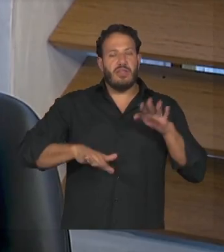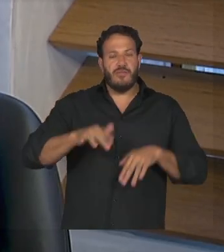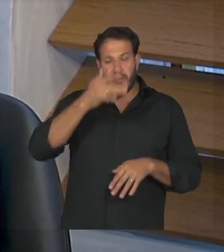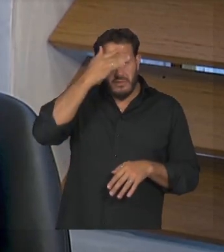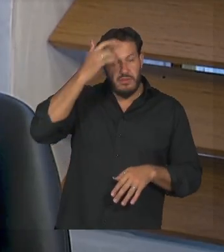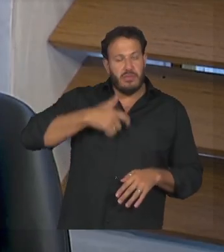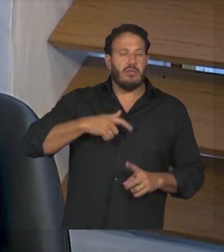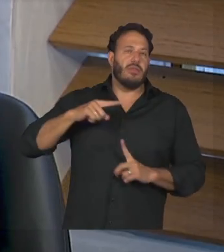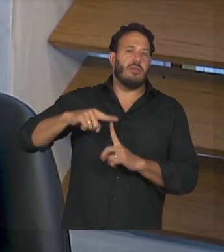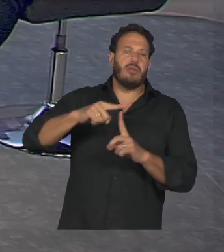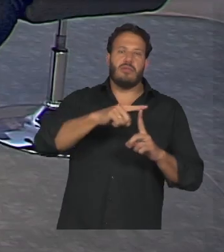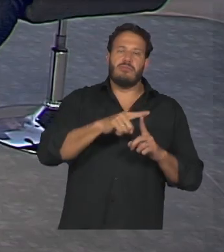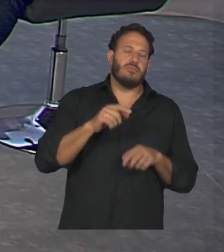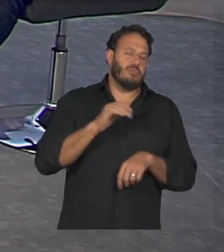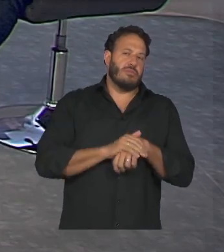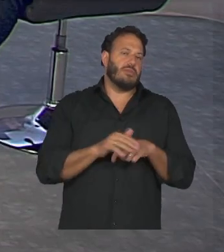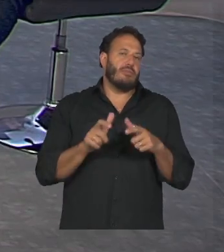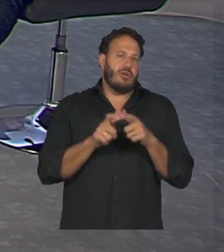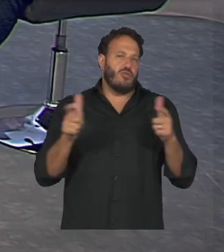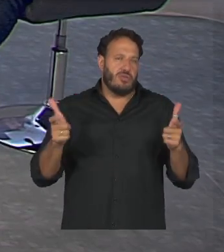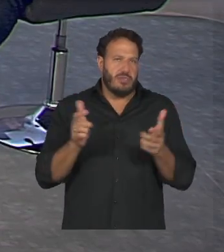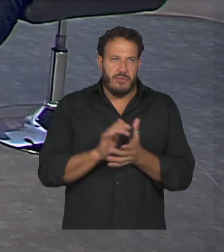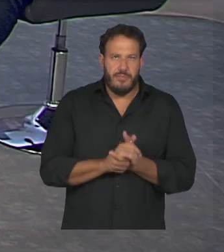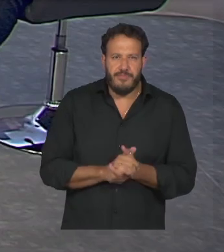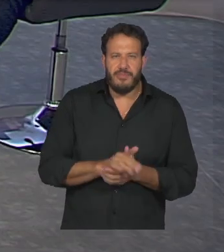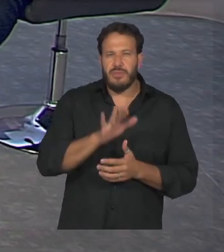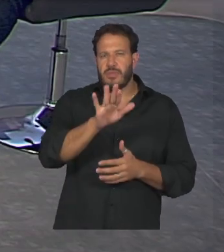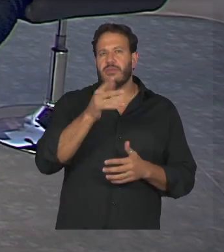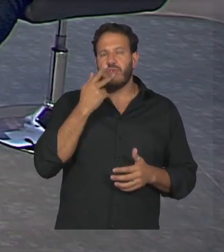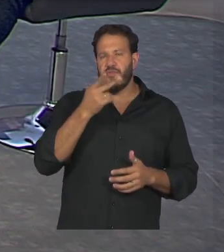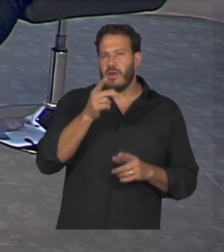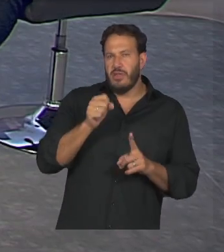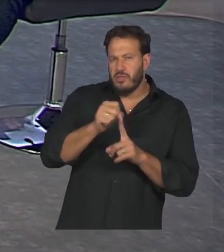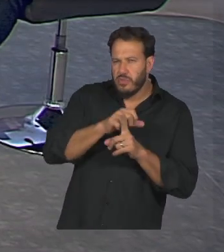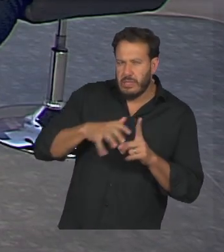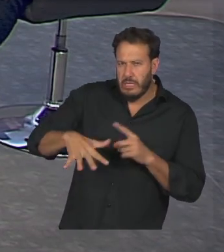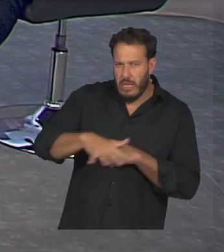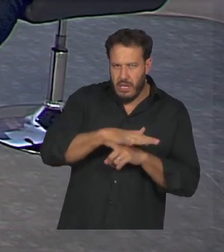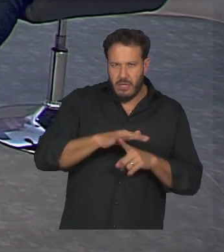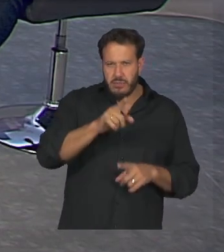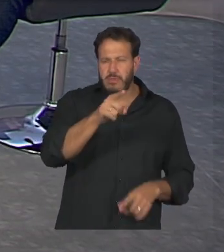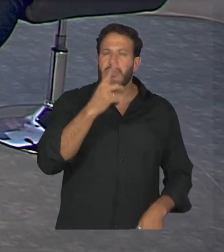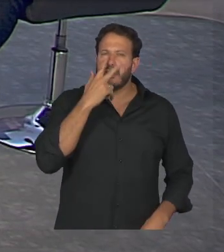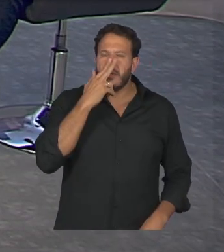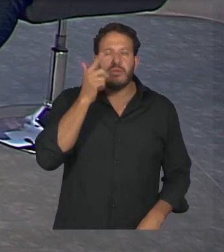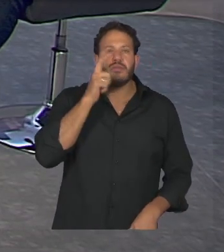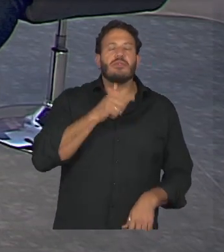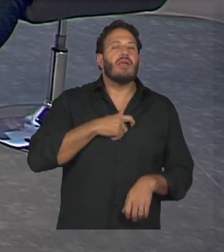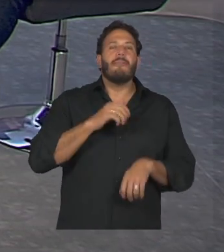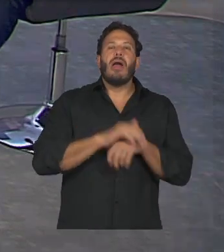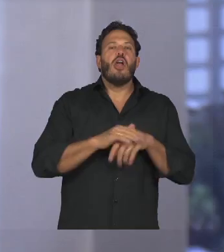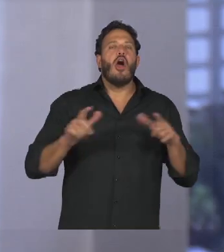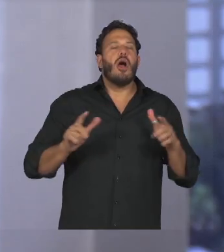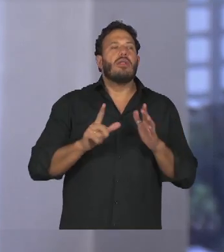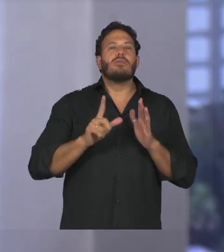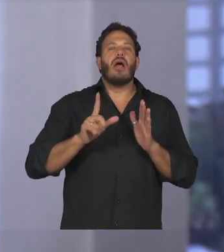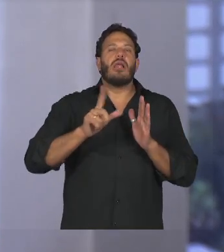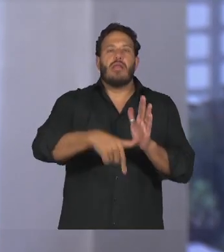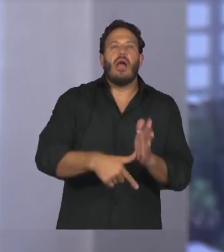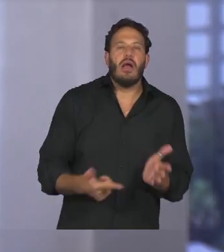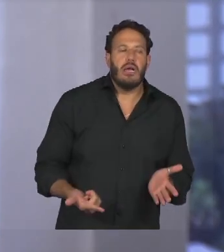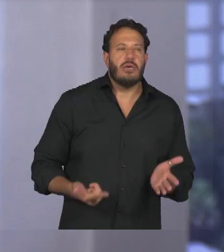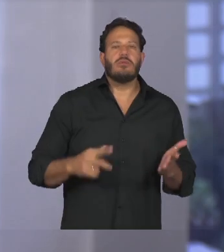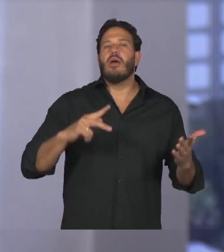são a maioria você fala de sociedade que que você acha que são as maiores defasagens que existe